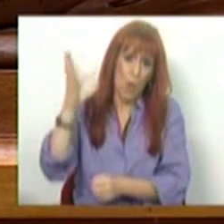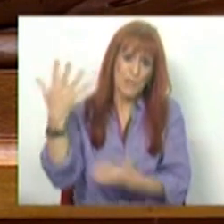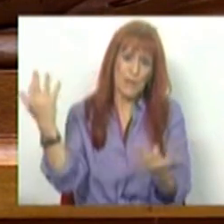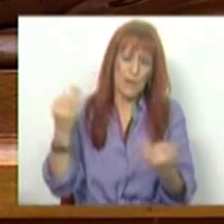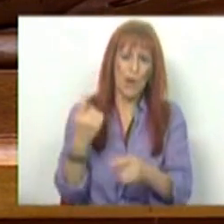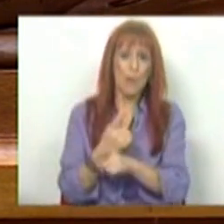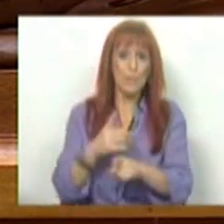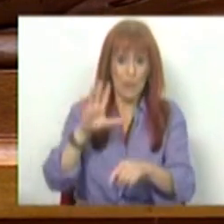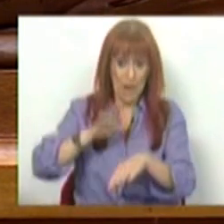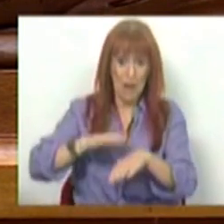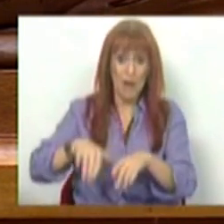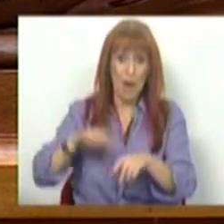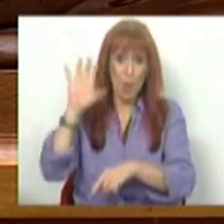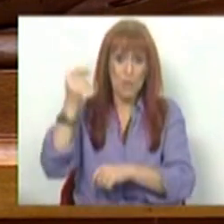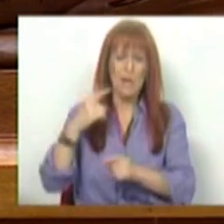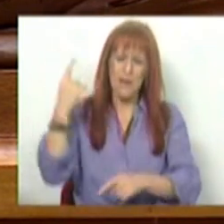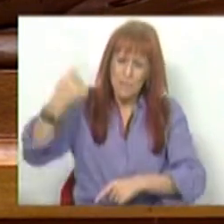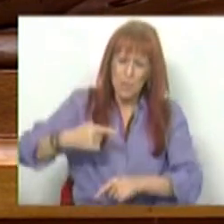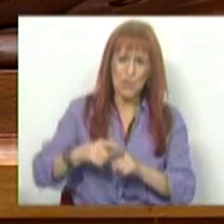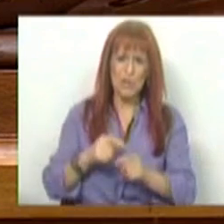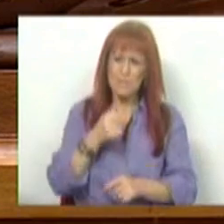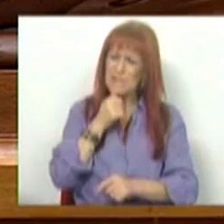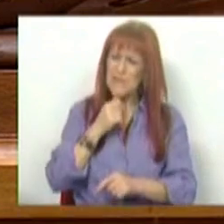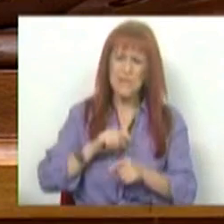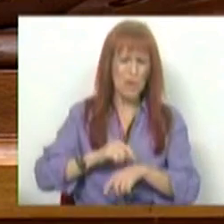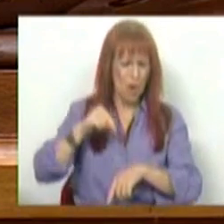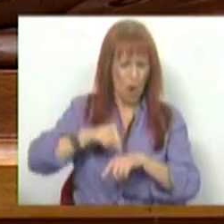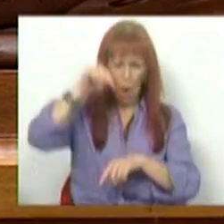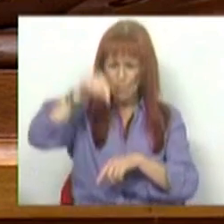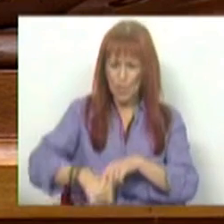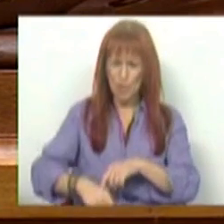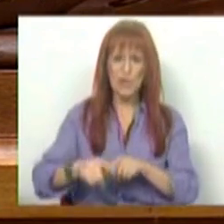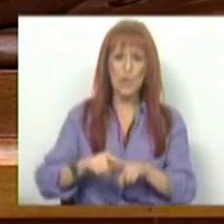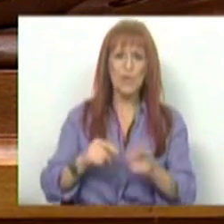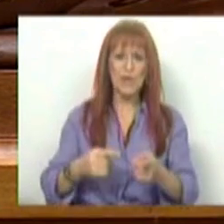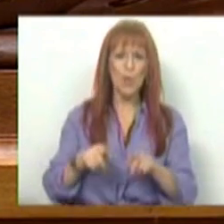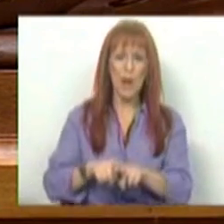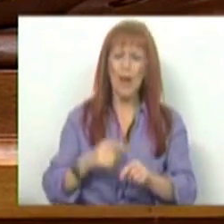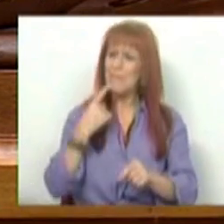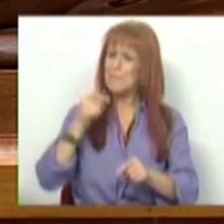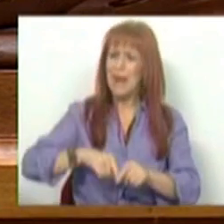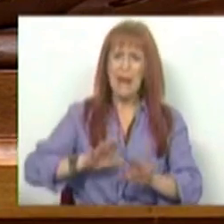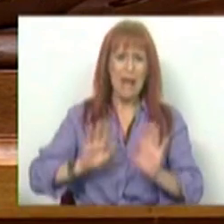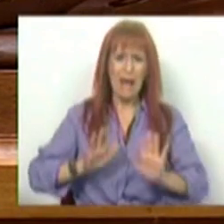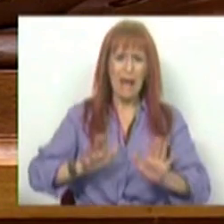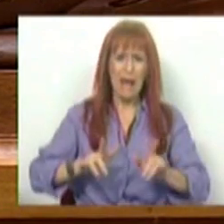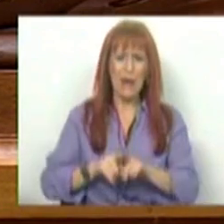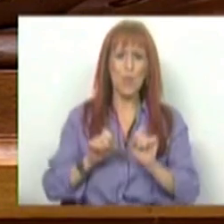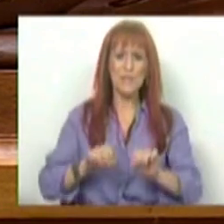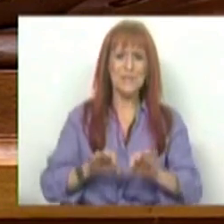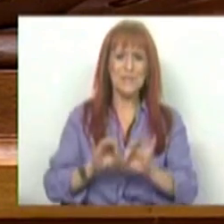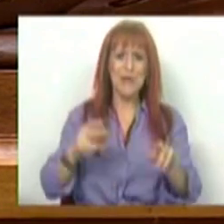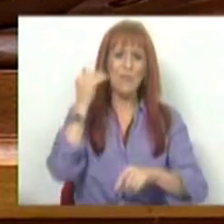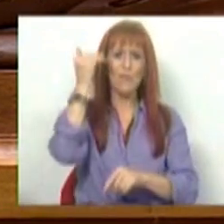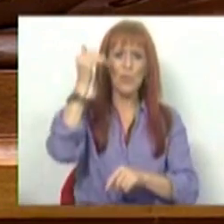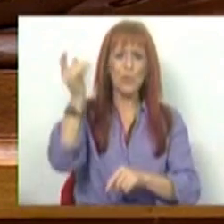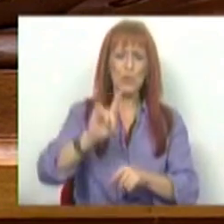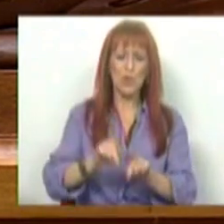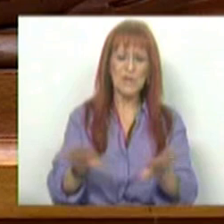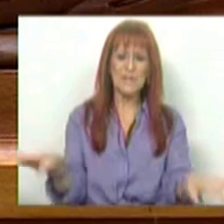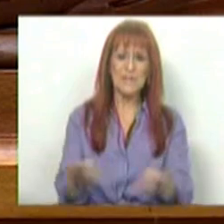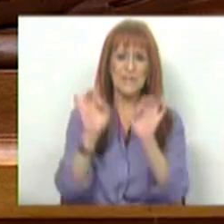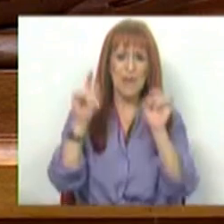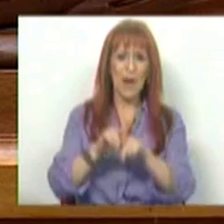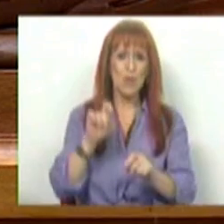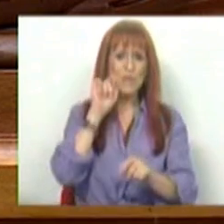E, porque aconteceu, é necessário imperioso tomar medidas de imediato para que se evite a repetição de situações como estas no futuro, de